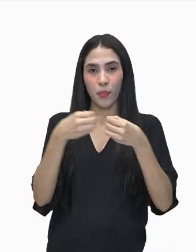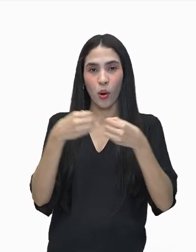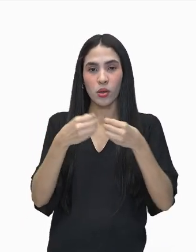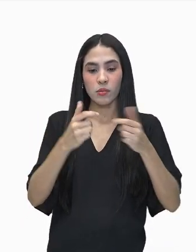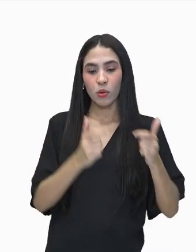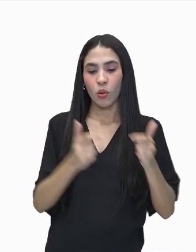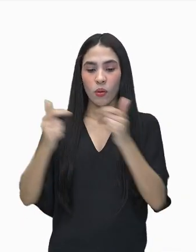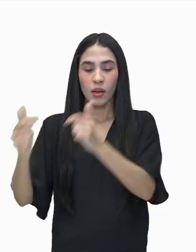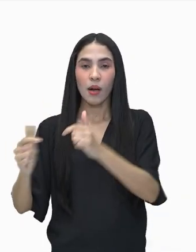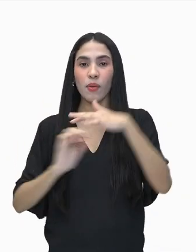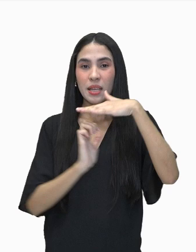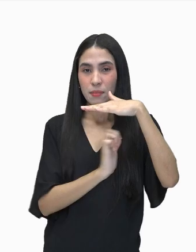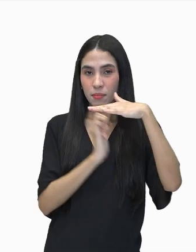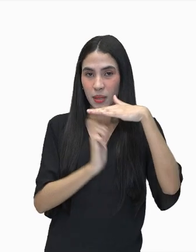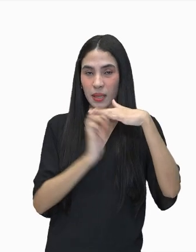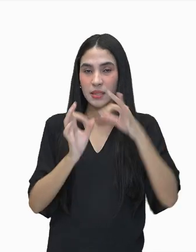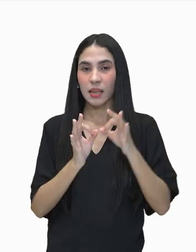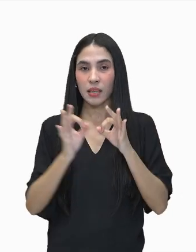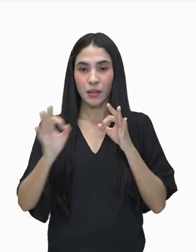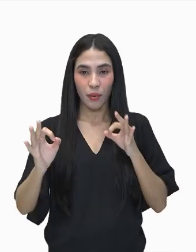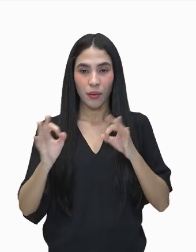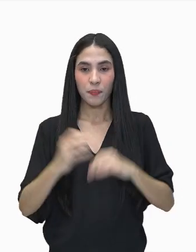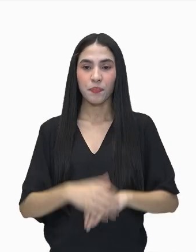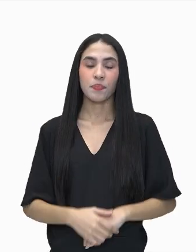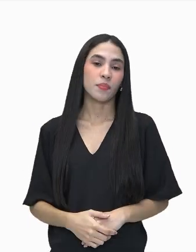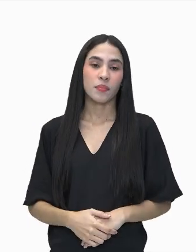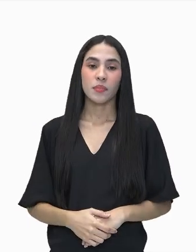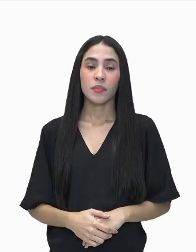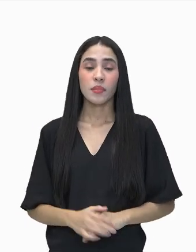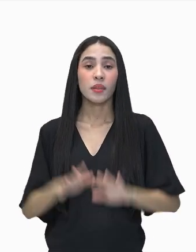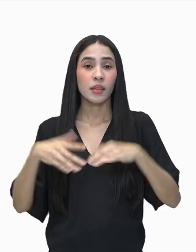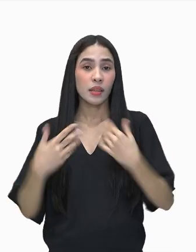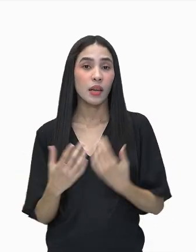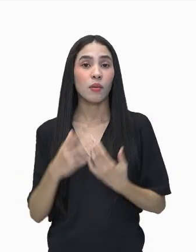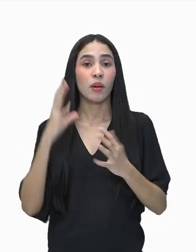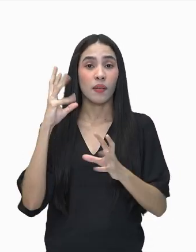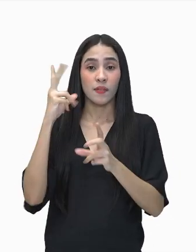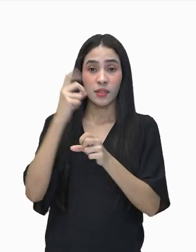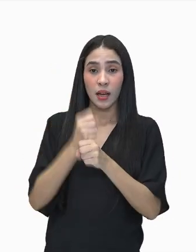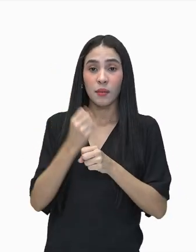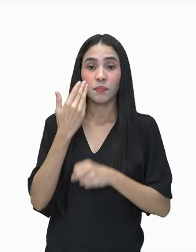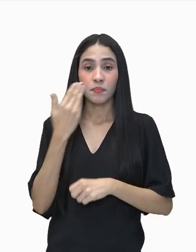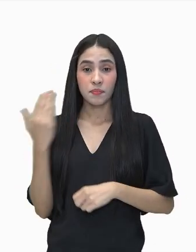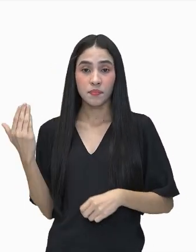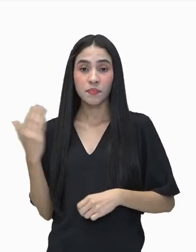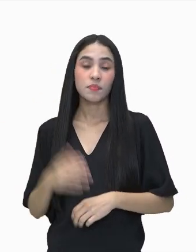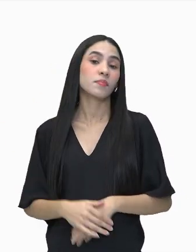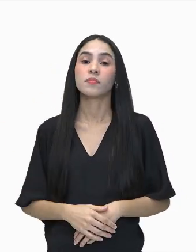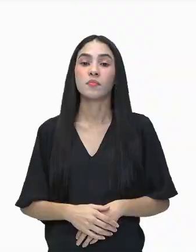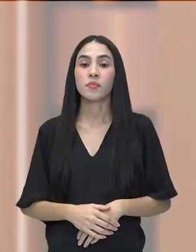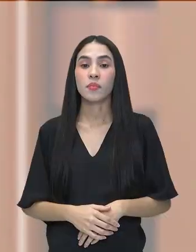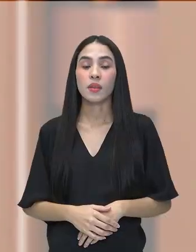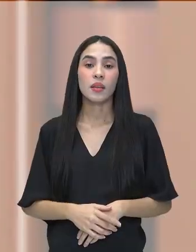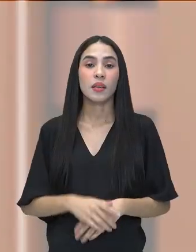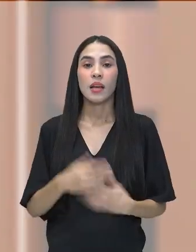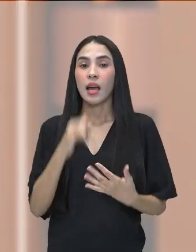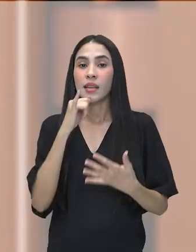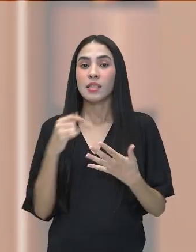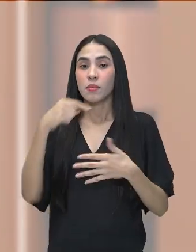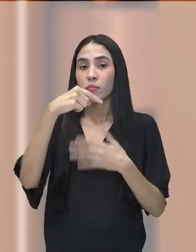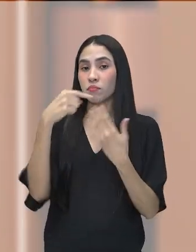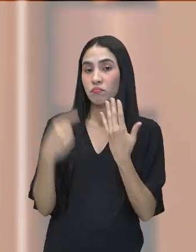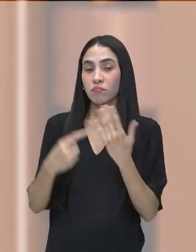ali desses postos de trabalho. Então, só para revisar aqui, nós estamos vendo as alternativas